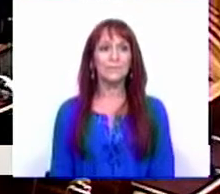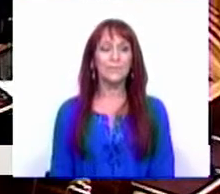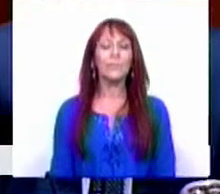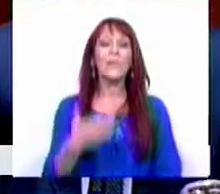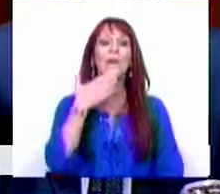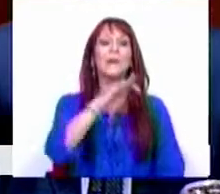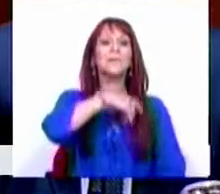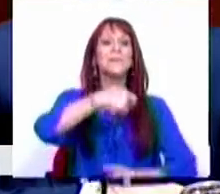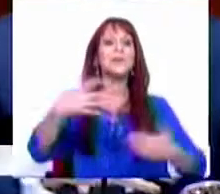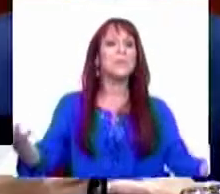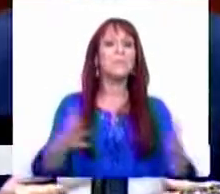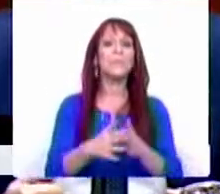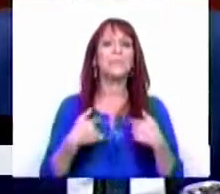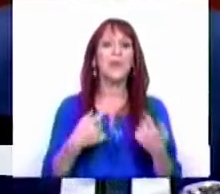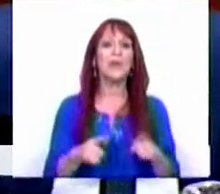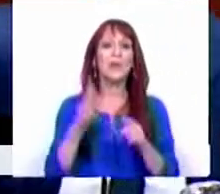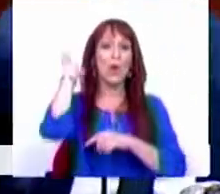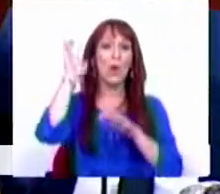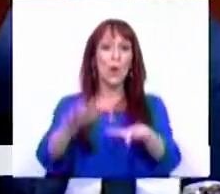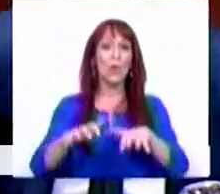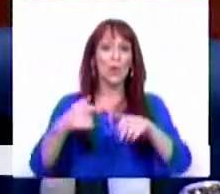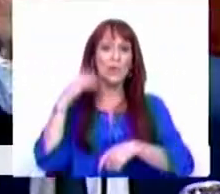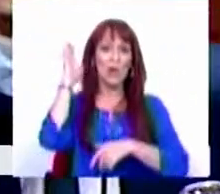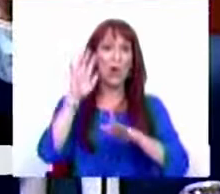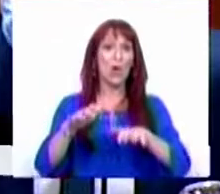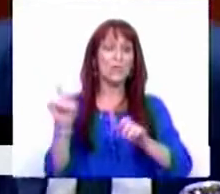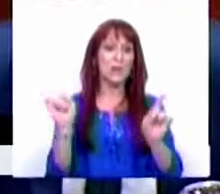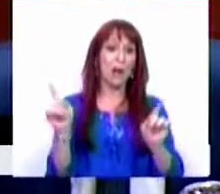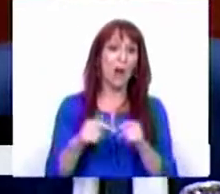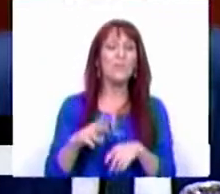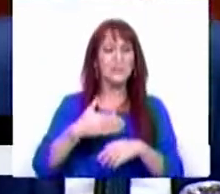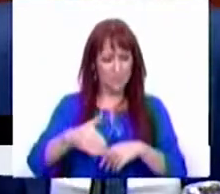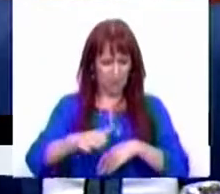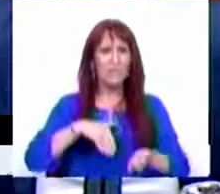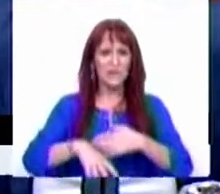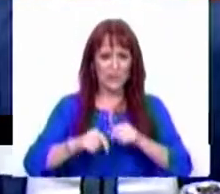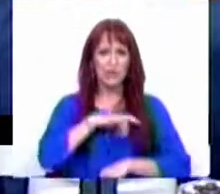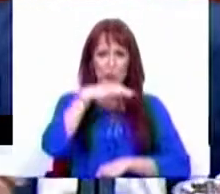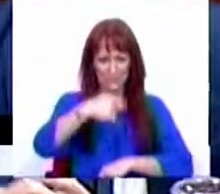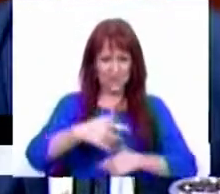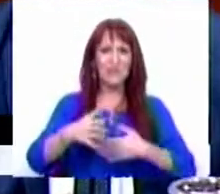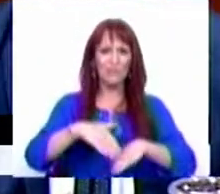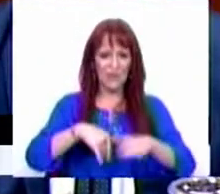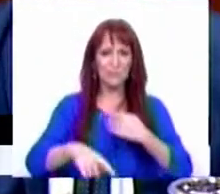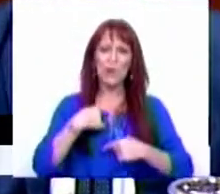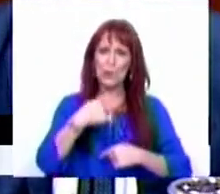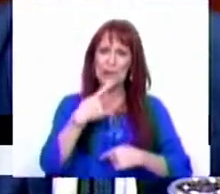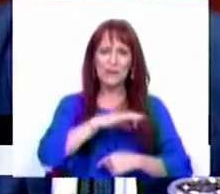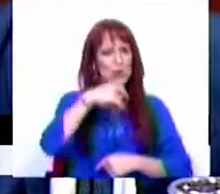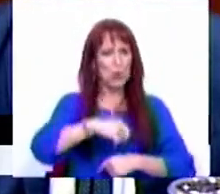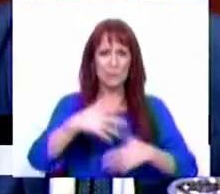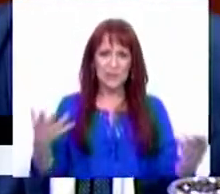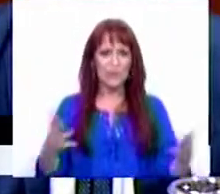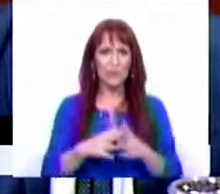Muito obrigado, Sr. Presidente. Eu não tive congresso, nós não tivemos congresso, mas fiz anos esta semana, Sr. Presidente. Por isso, digo, Sr. Presidente,